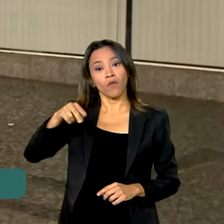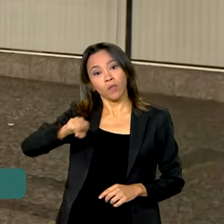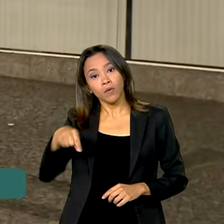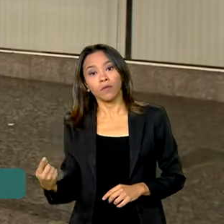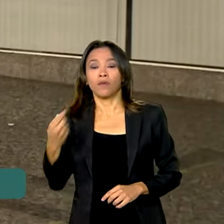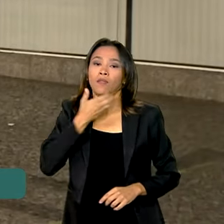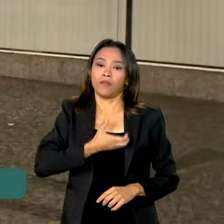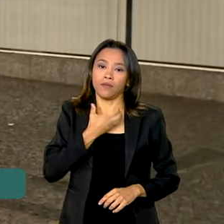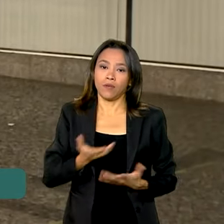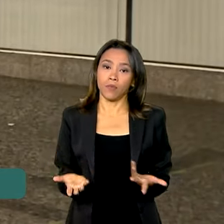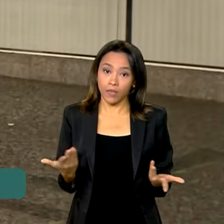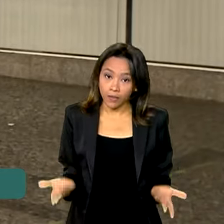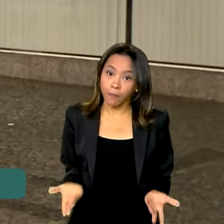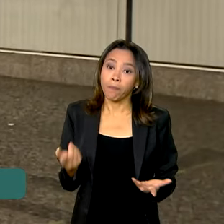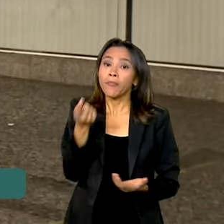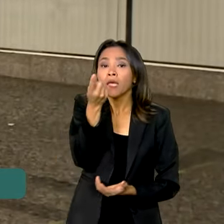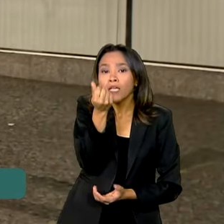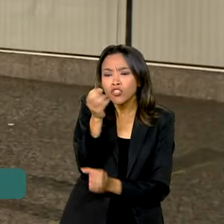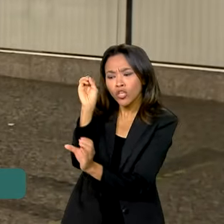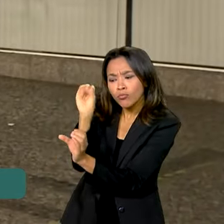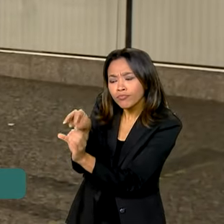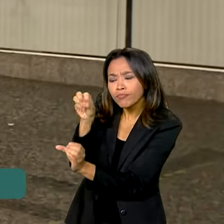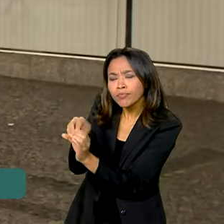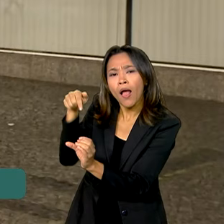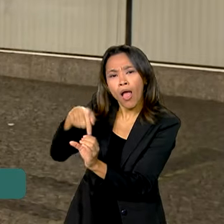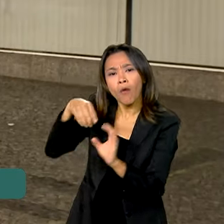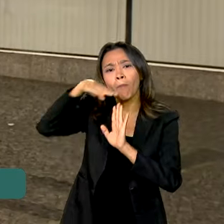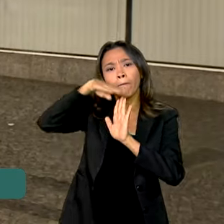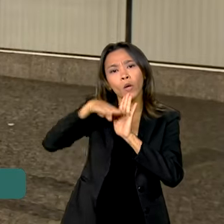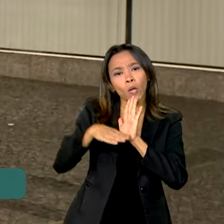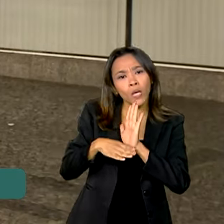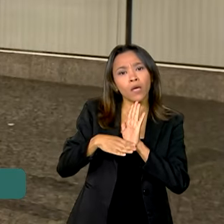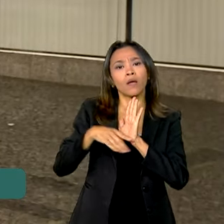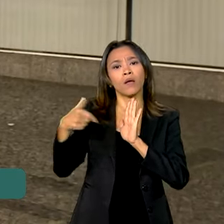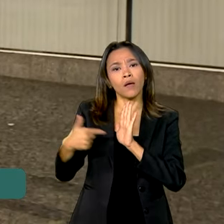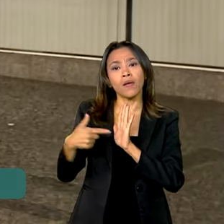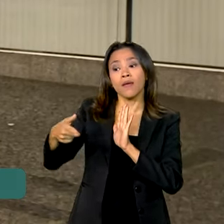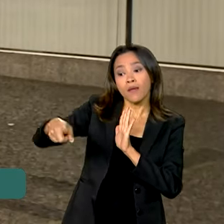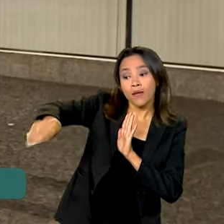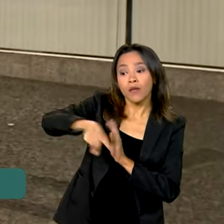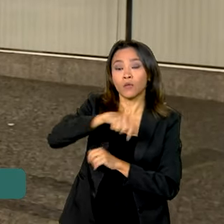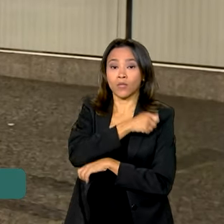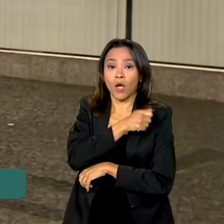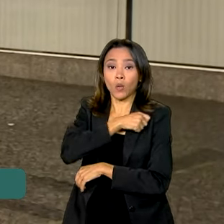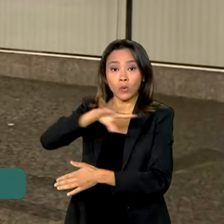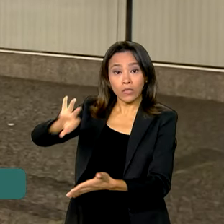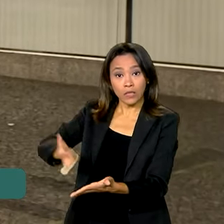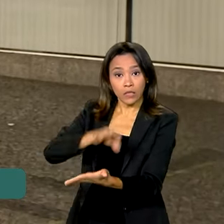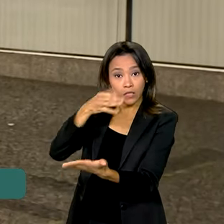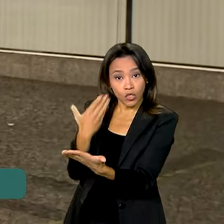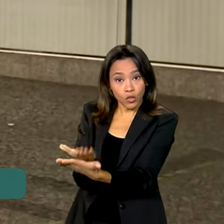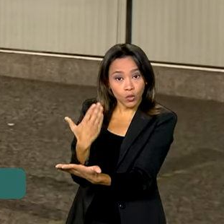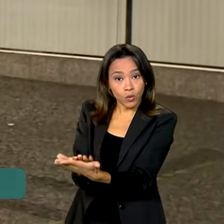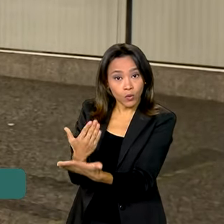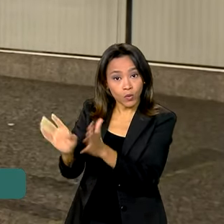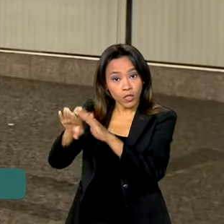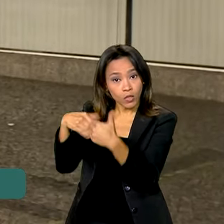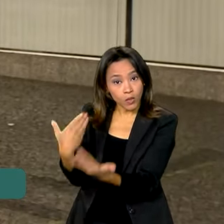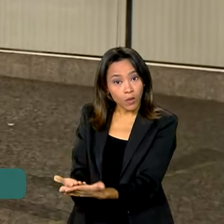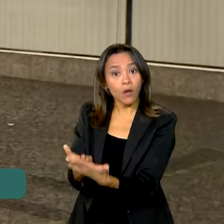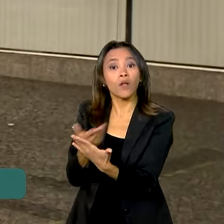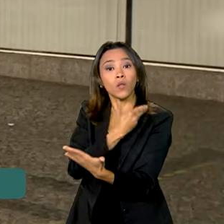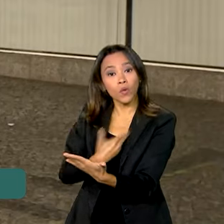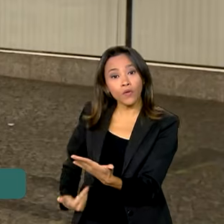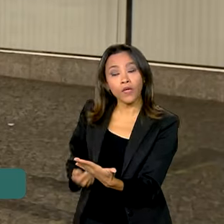dezembro. O Pé de Meia é um programa de incentivo para estudantes matriculados no ensino médio público. O programa prevê o pagamento